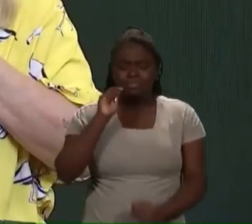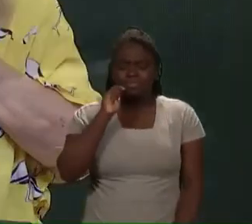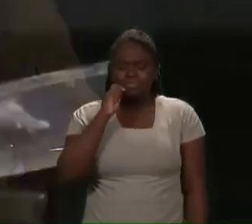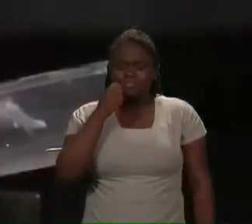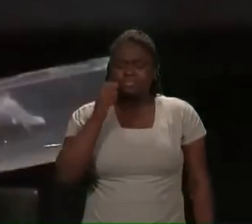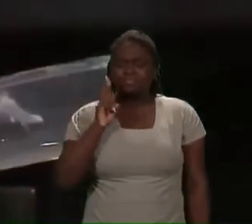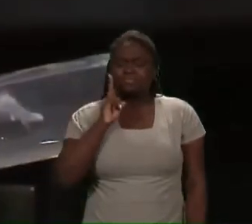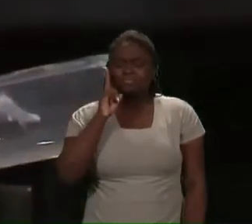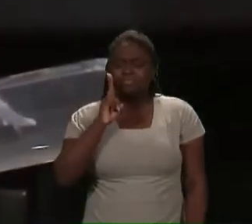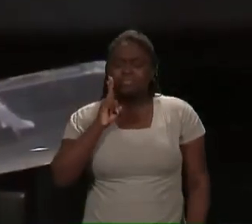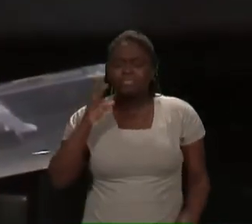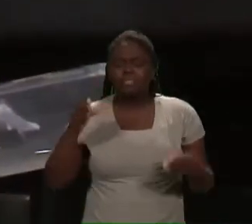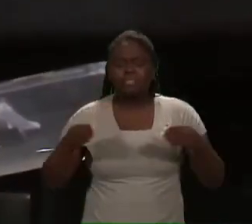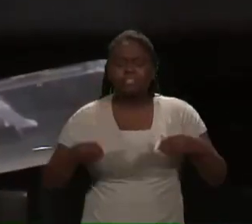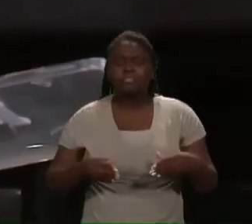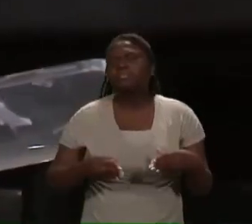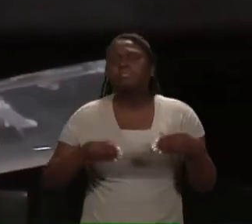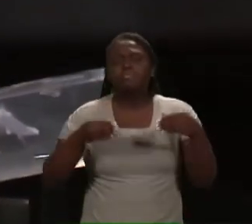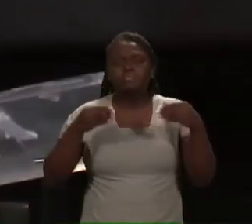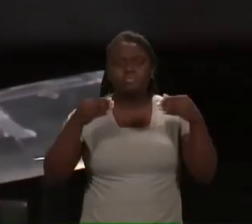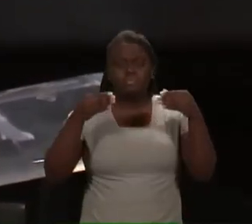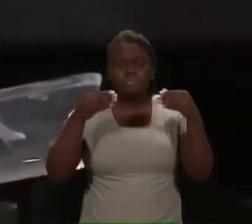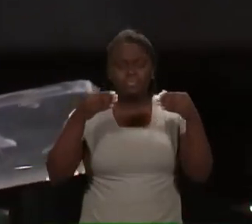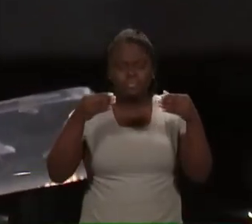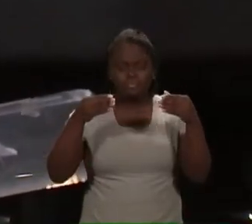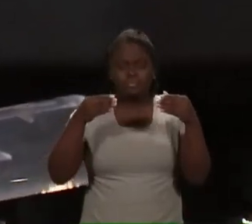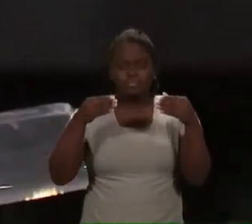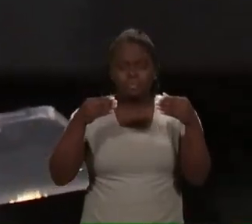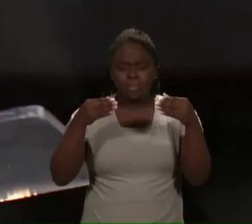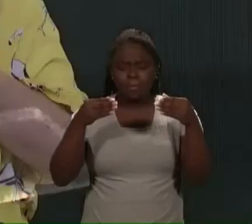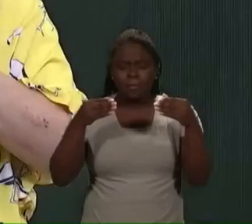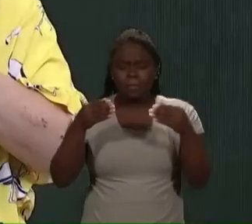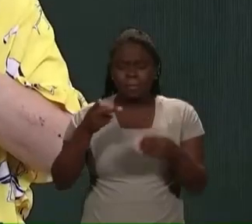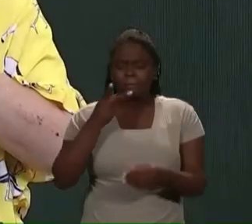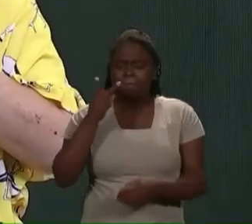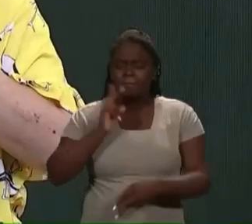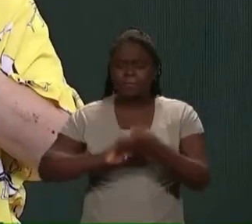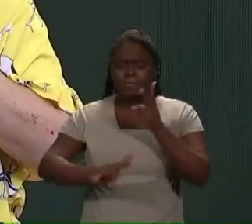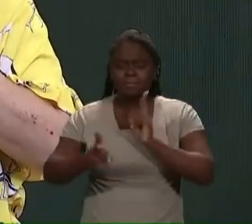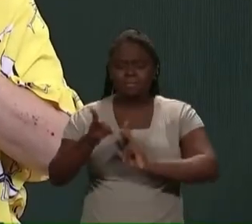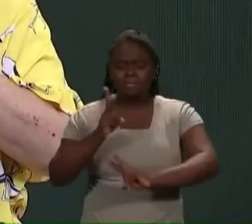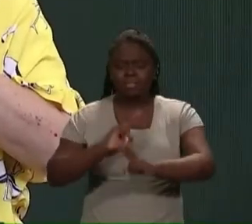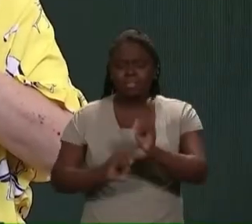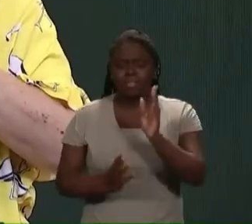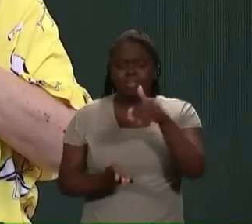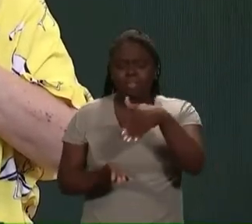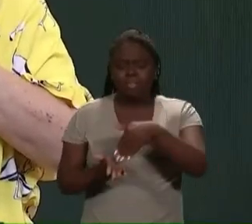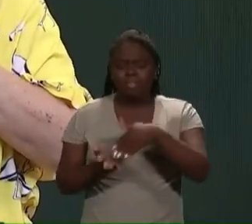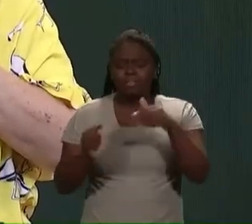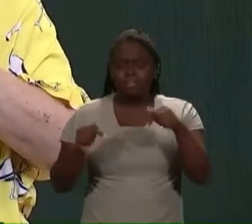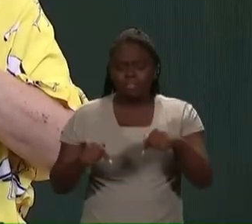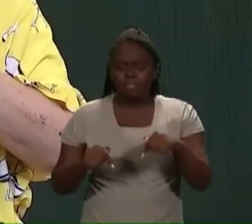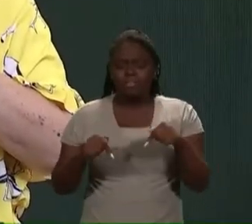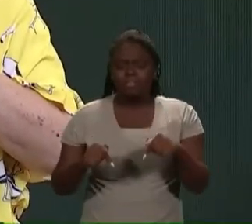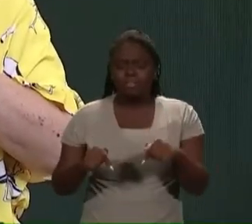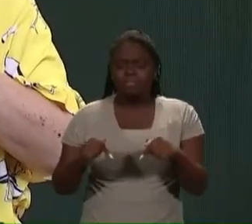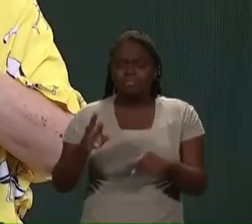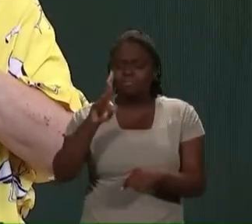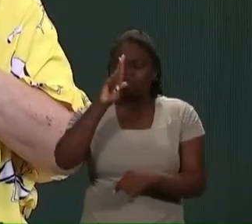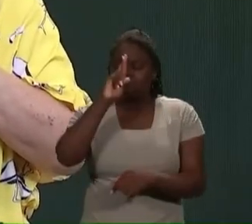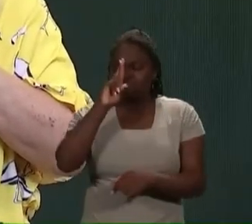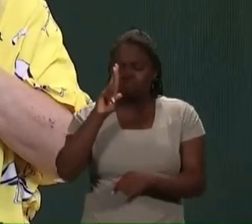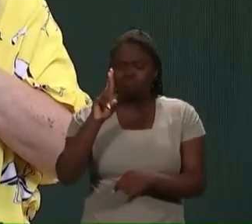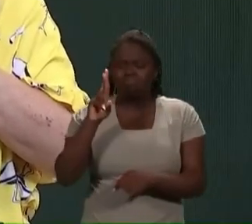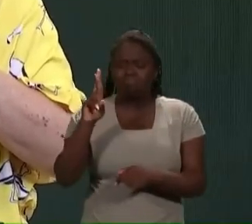cálice. Vá dizendo sempre, Benézio, até aqui. Mas agora, Pai, nesse